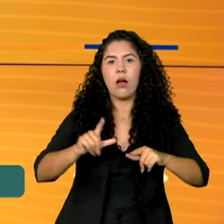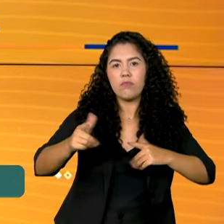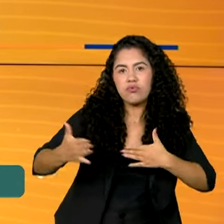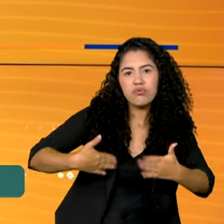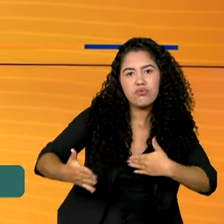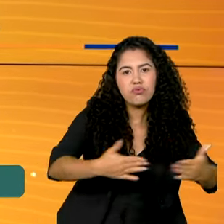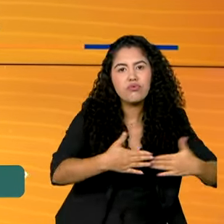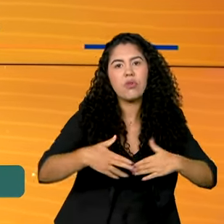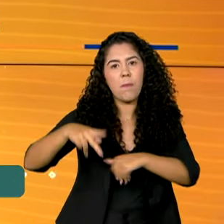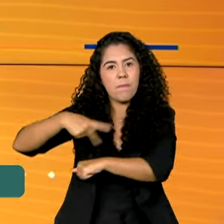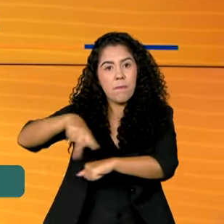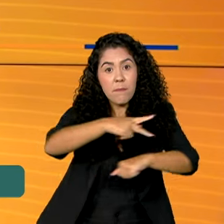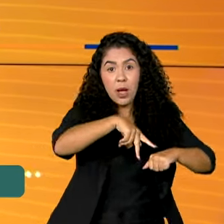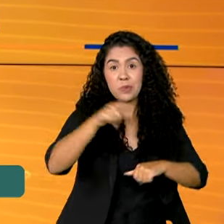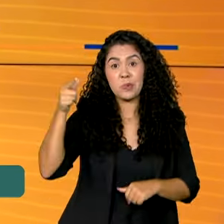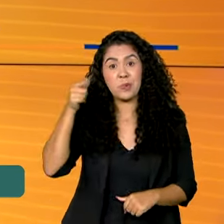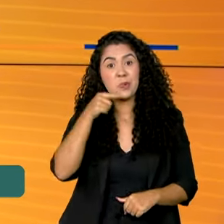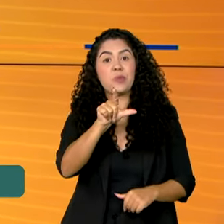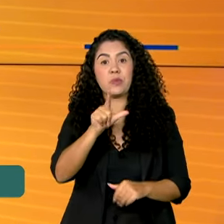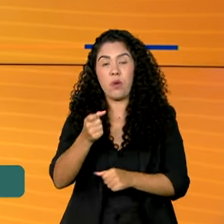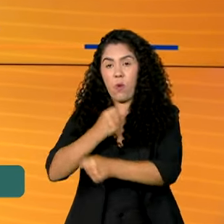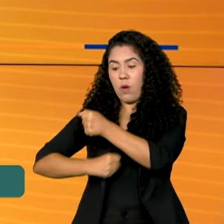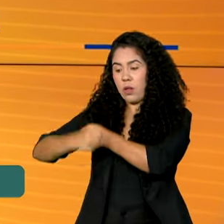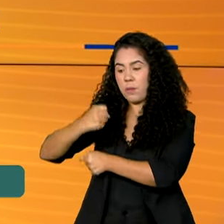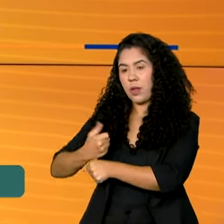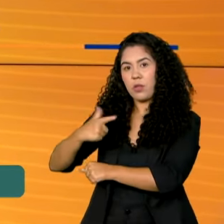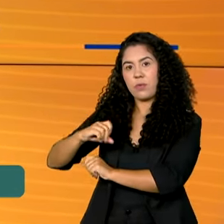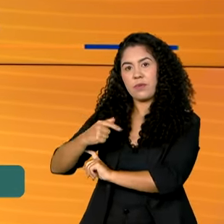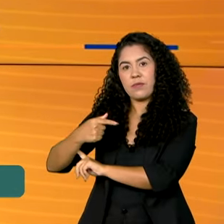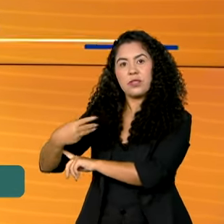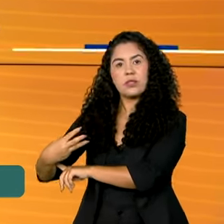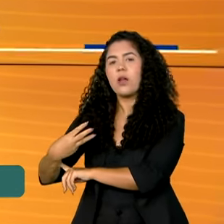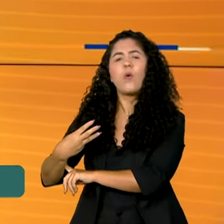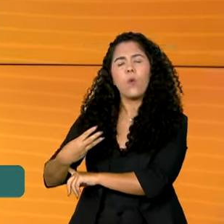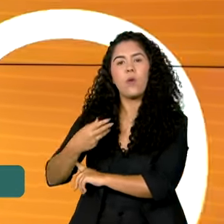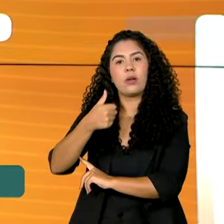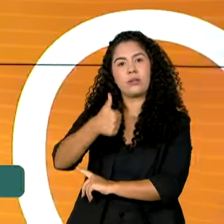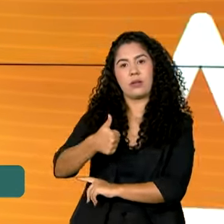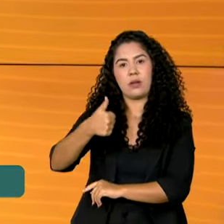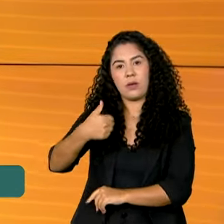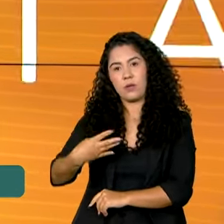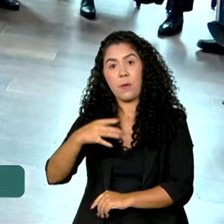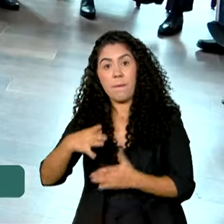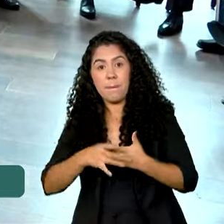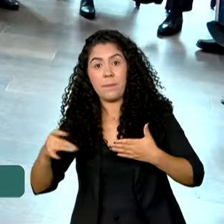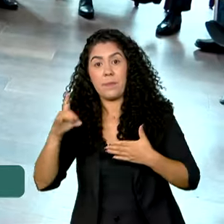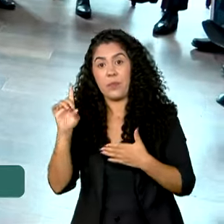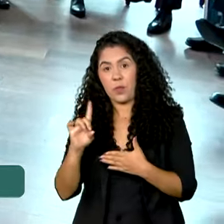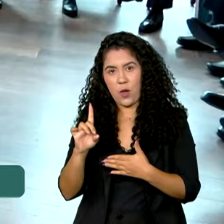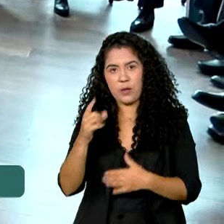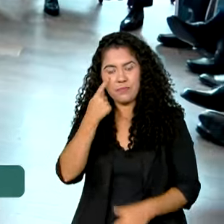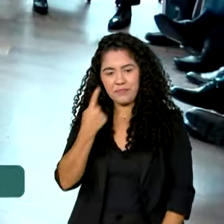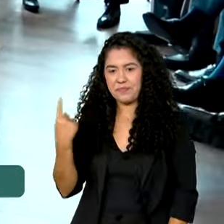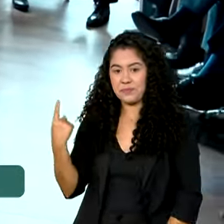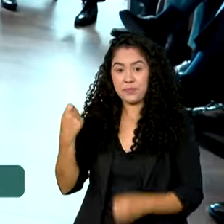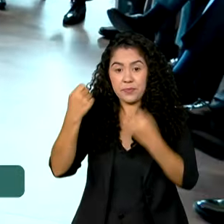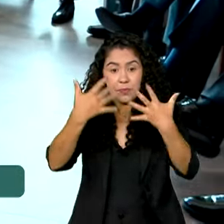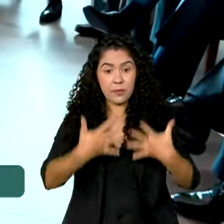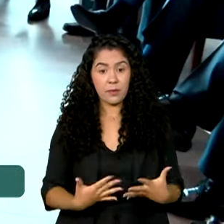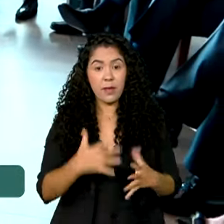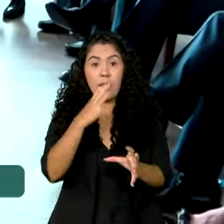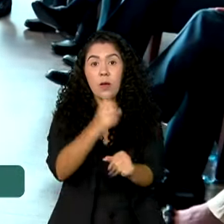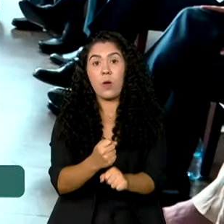países, que alcançou aí, em 2023, um fluxo de 14 bilhões de dólares. Pelo menos 400